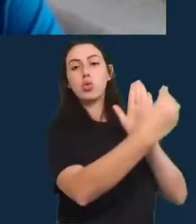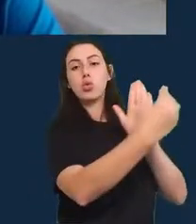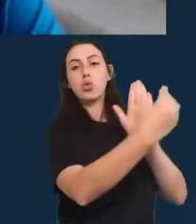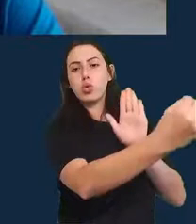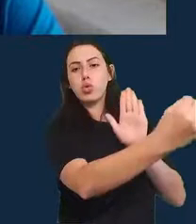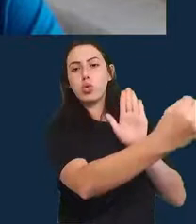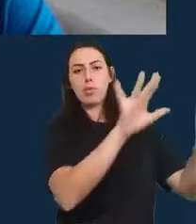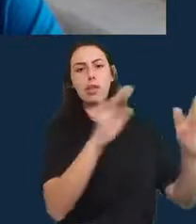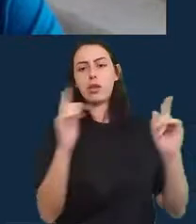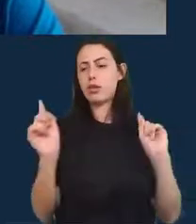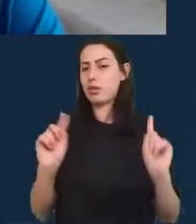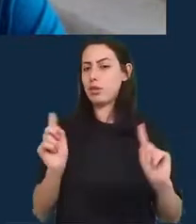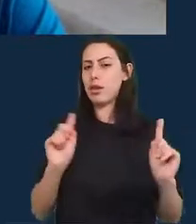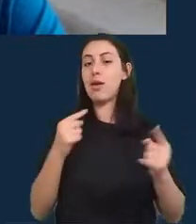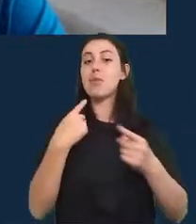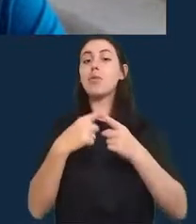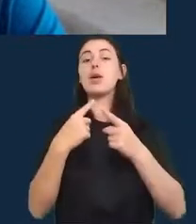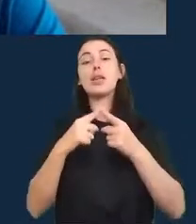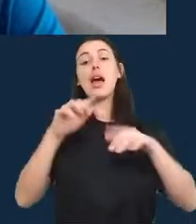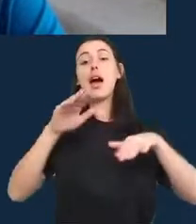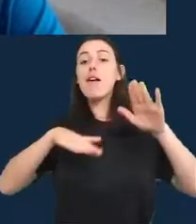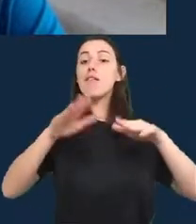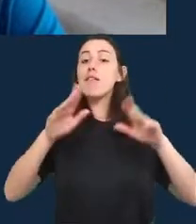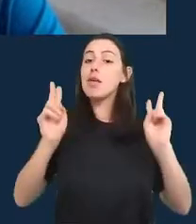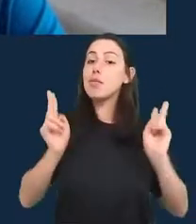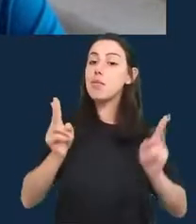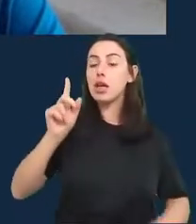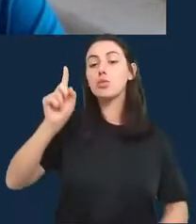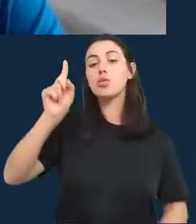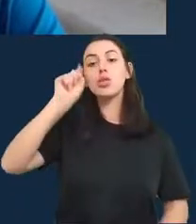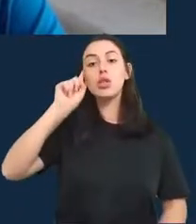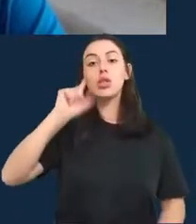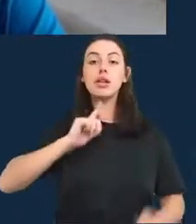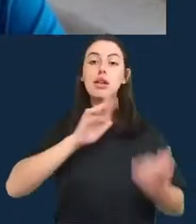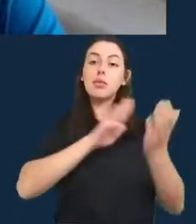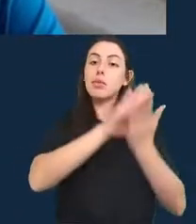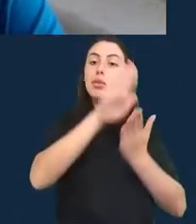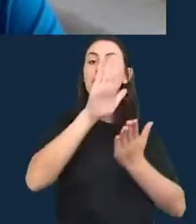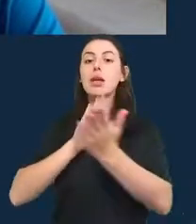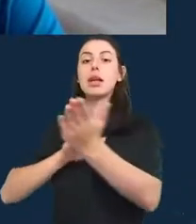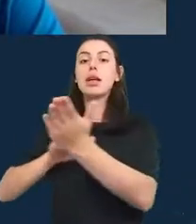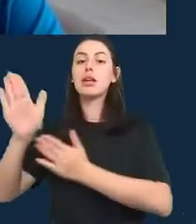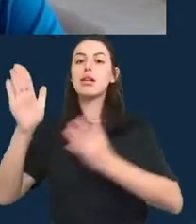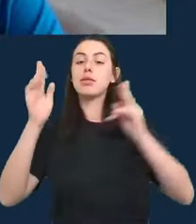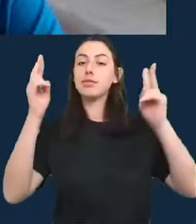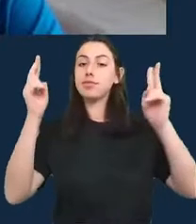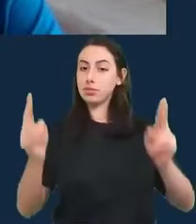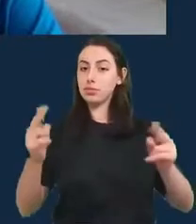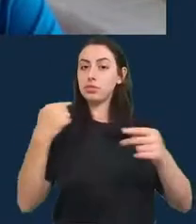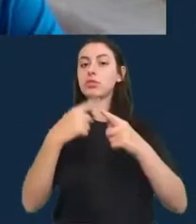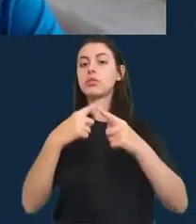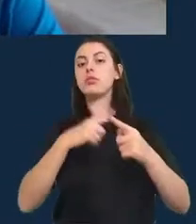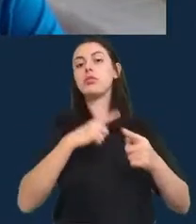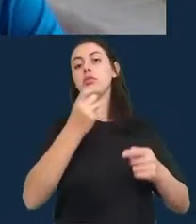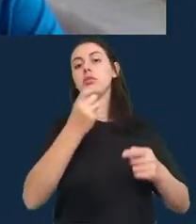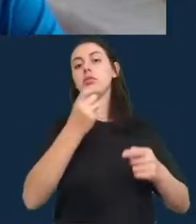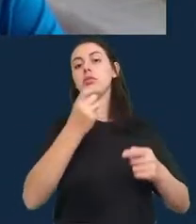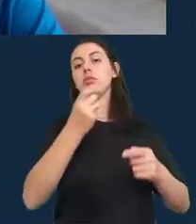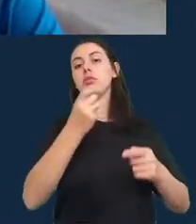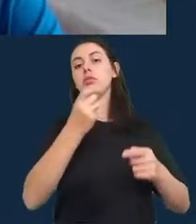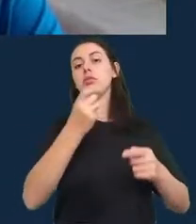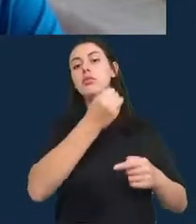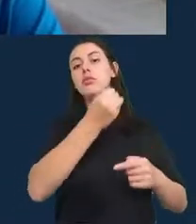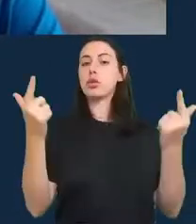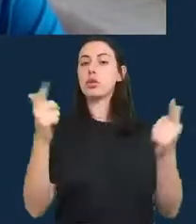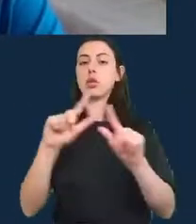uma um número agora temos vários jornais publicando a mesma coisa então provavelmente